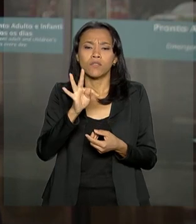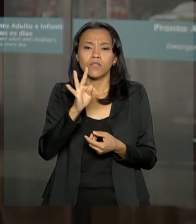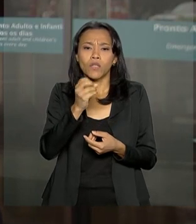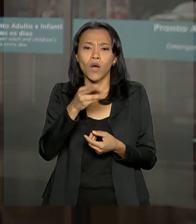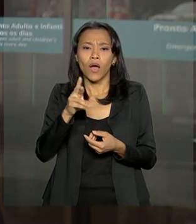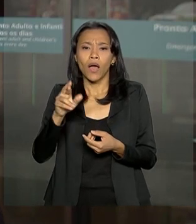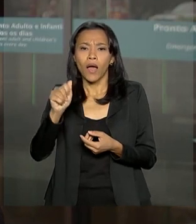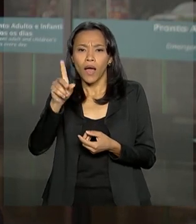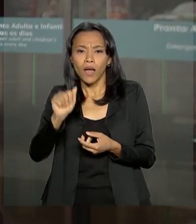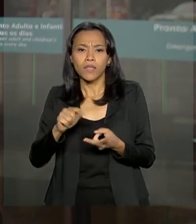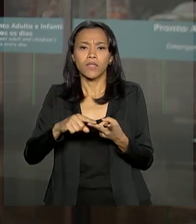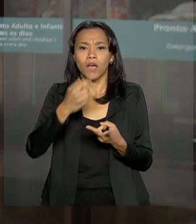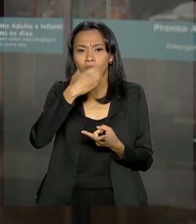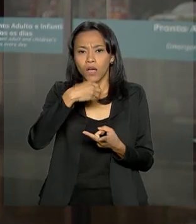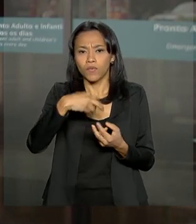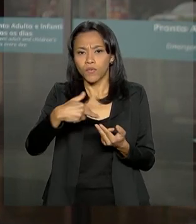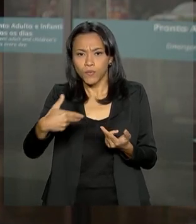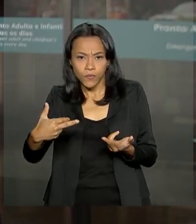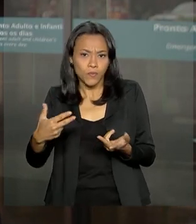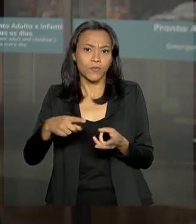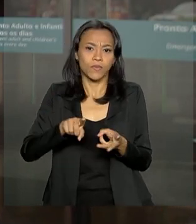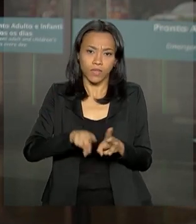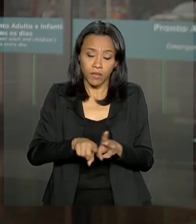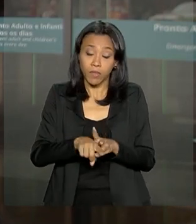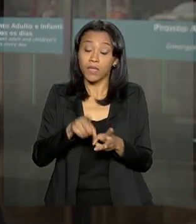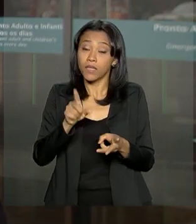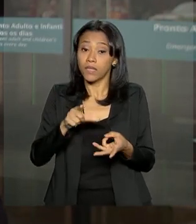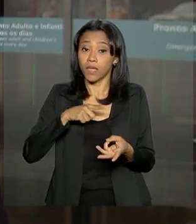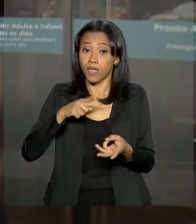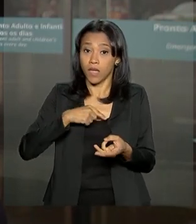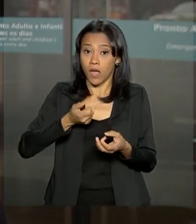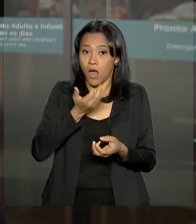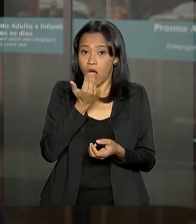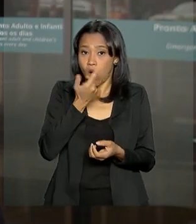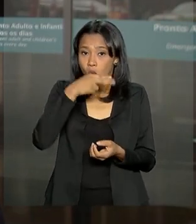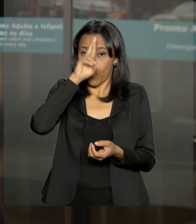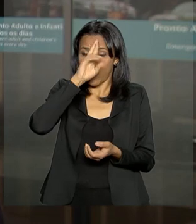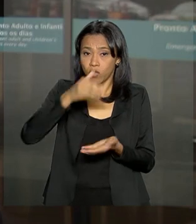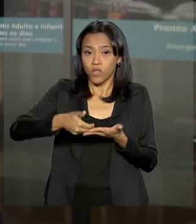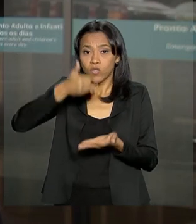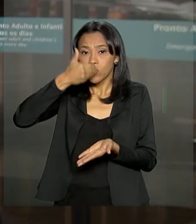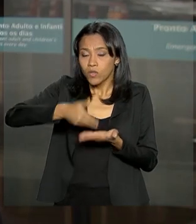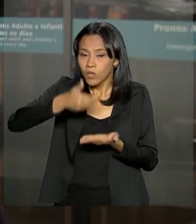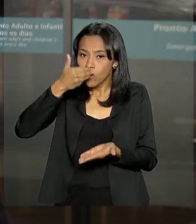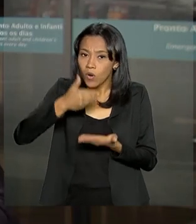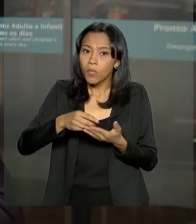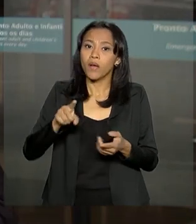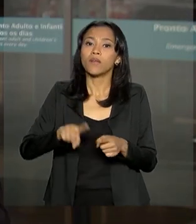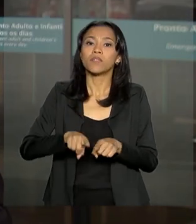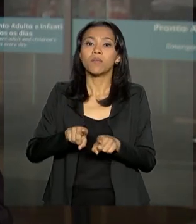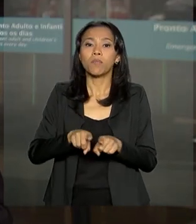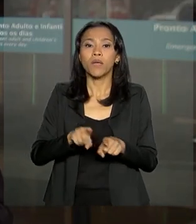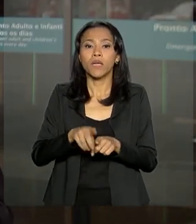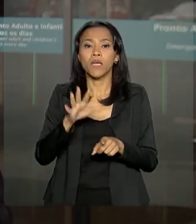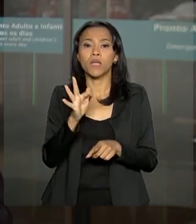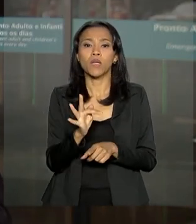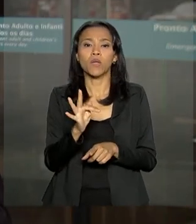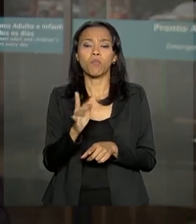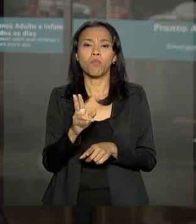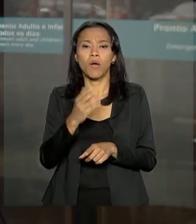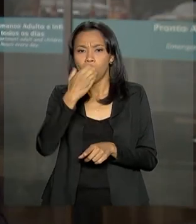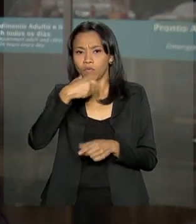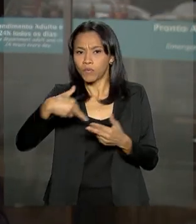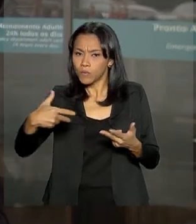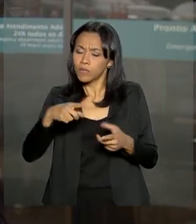cozidas e está previsto para o almoço uma sopa, uma fruta cozida e uma massa à bolonhesa. O